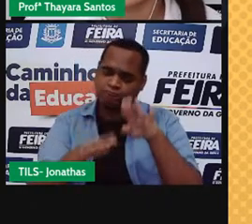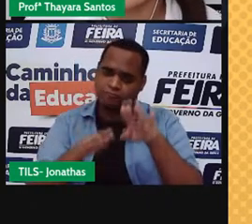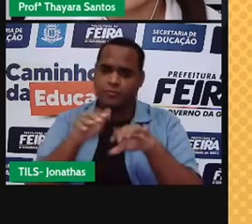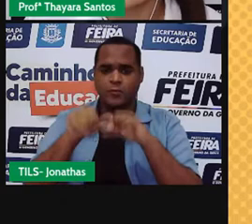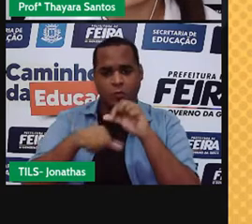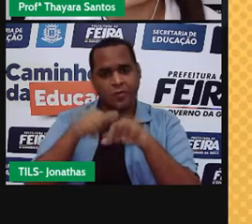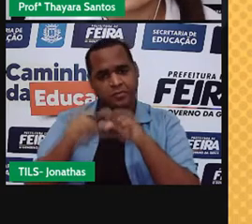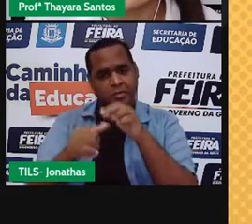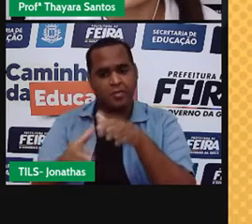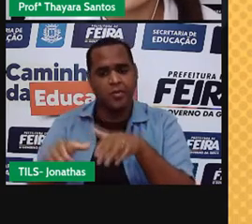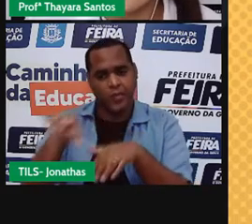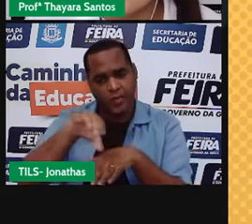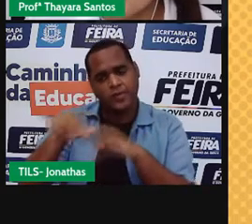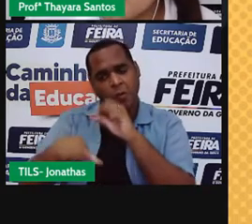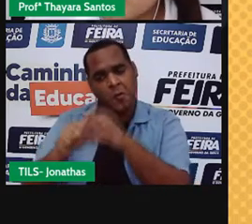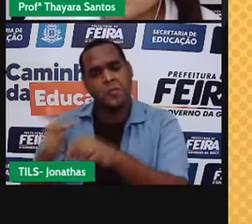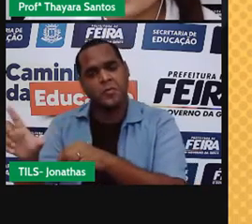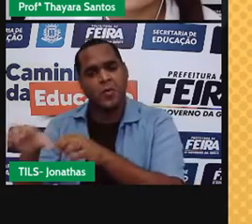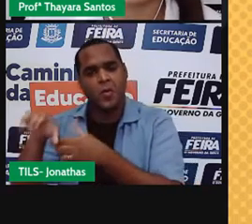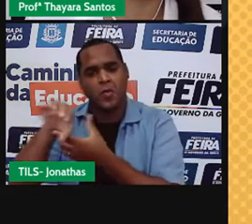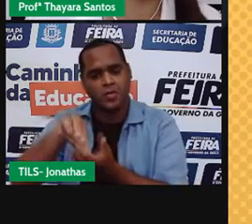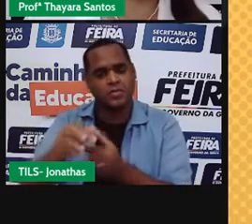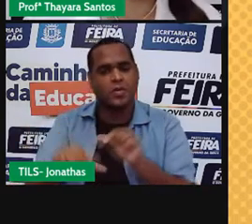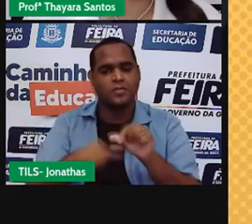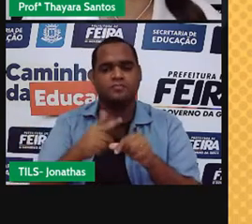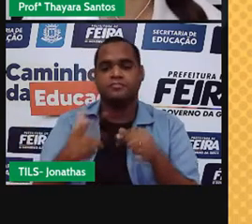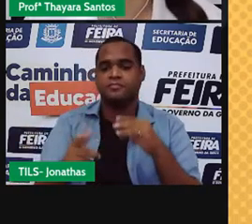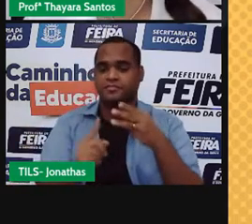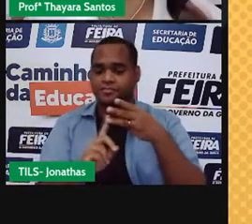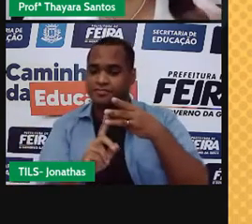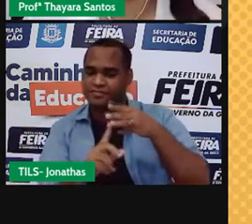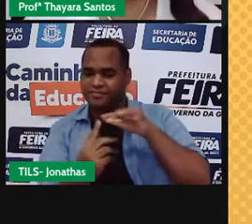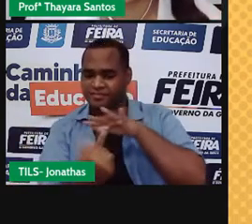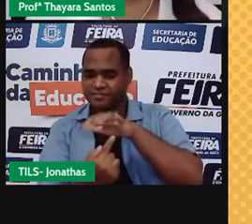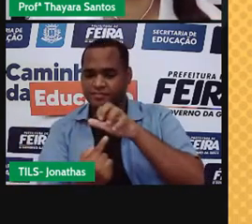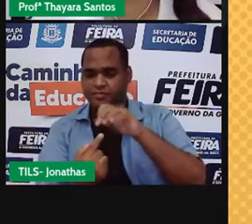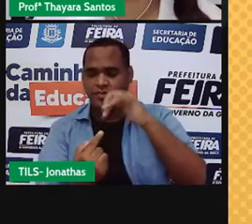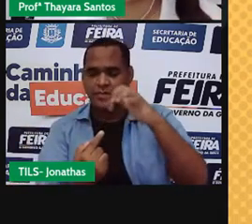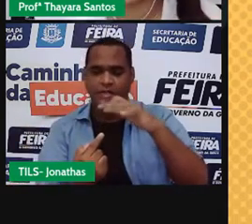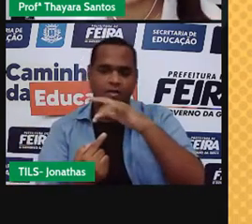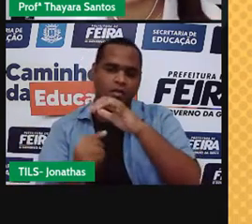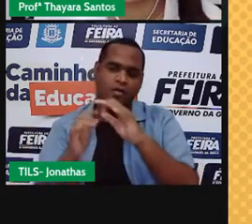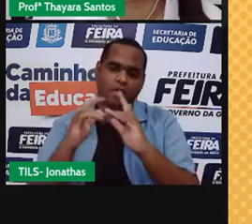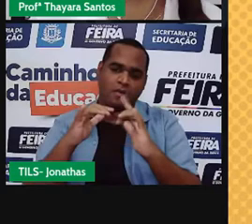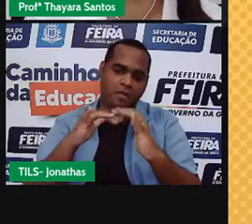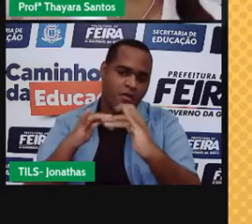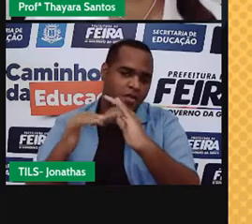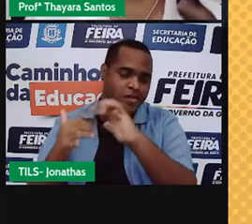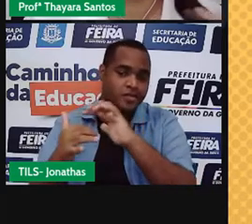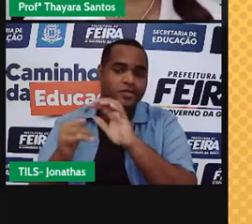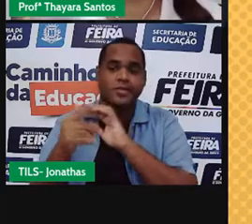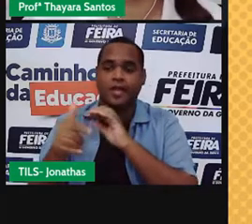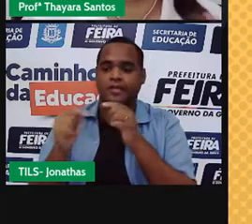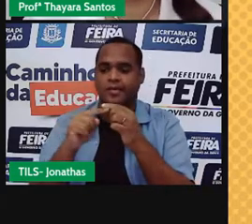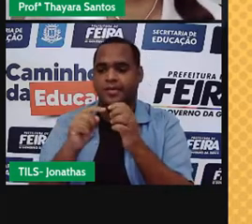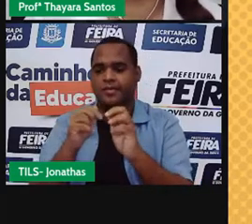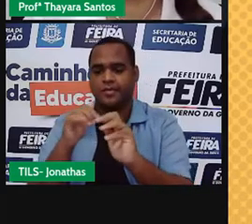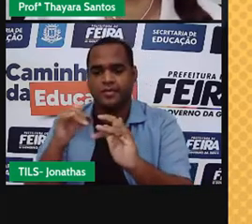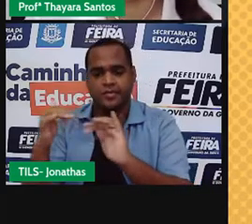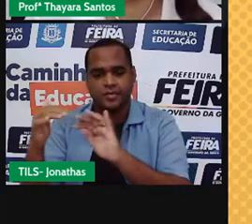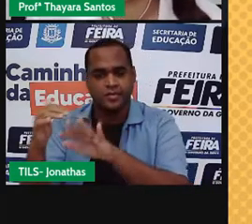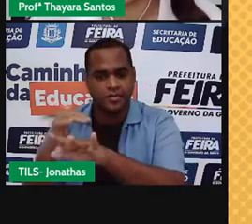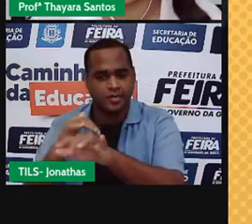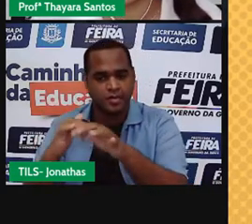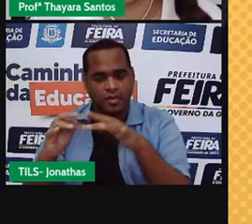E no estado gasoso, aí a gente já tem os átomos bem afastados. Eles interagem entre si, porque eles estão ali numa